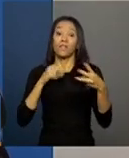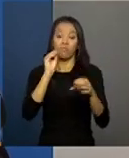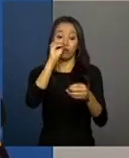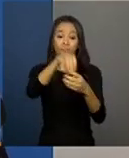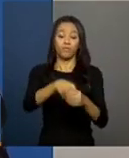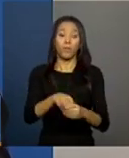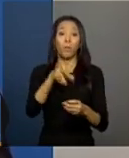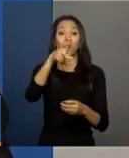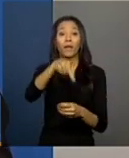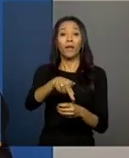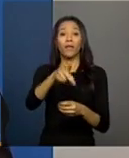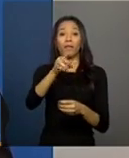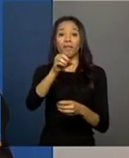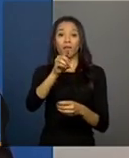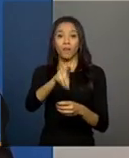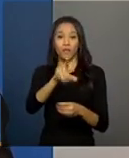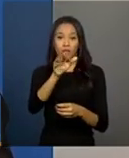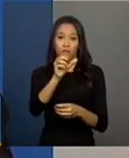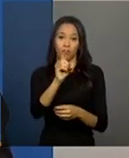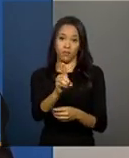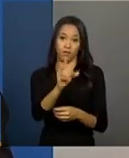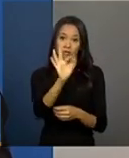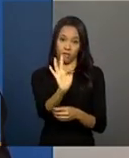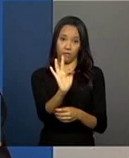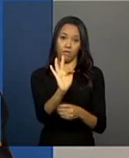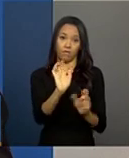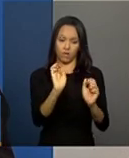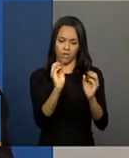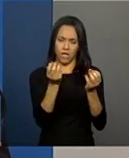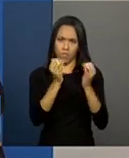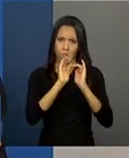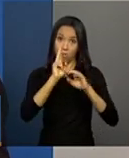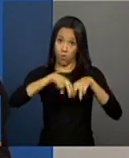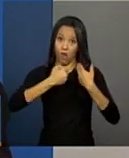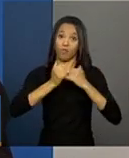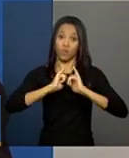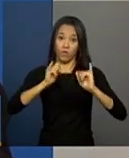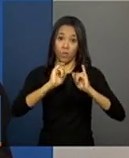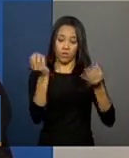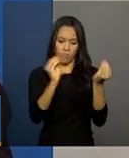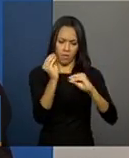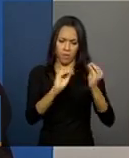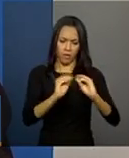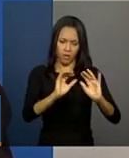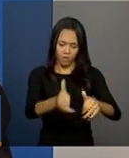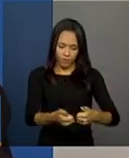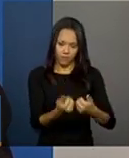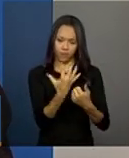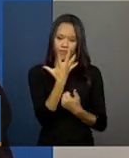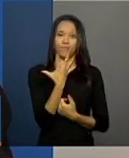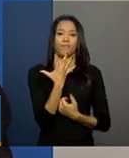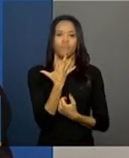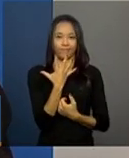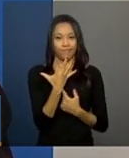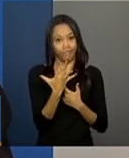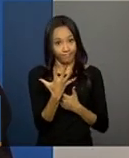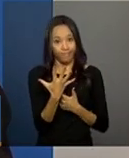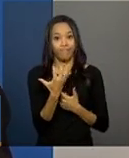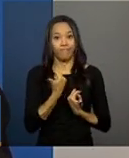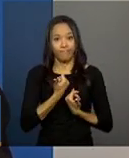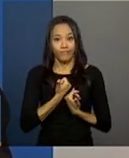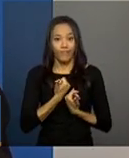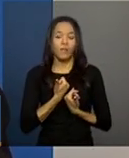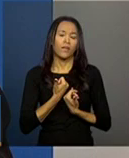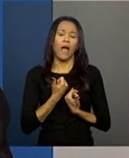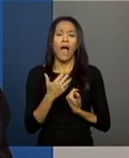e nesse PDF gera-se os dados do cadastro único e os dados do prontuário também. Pode ser que não